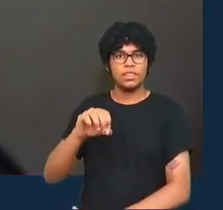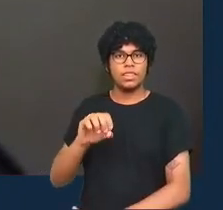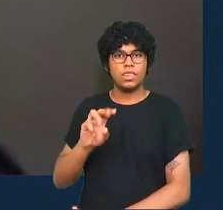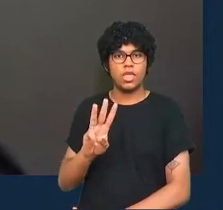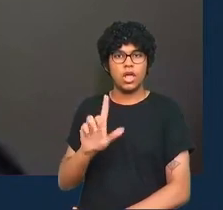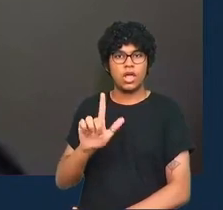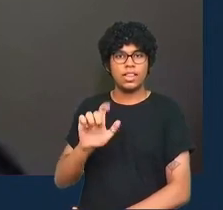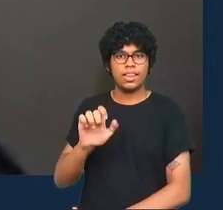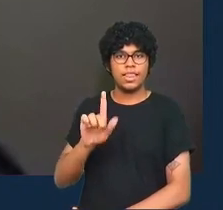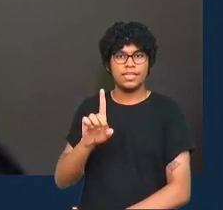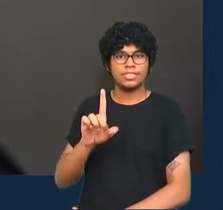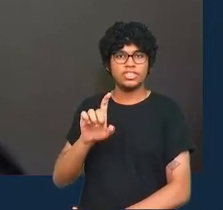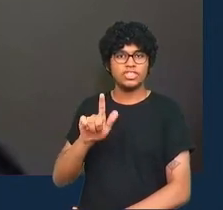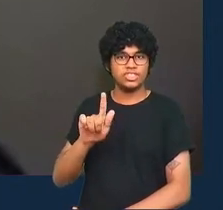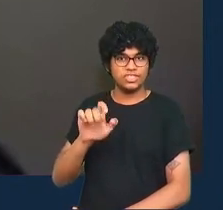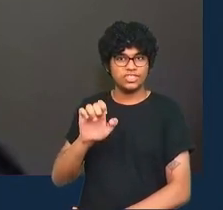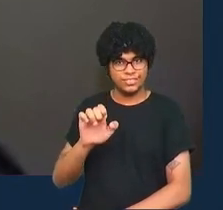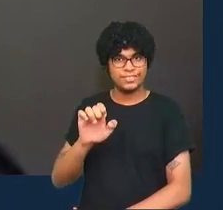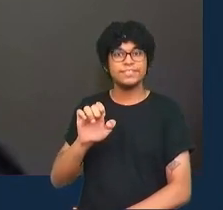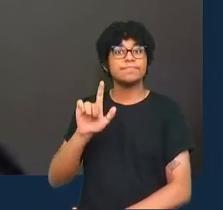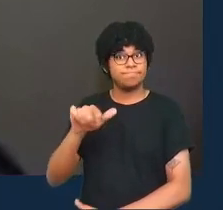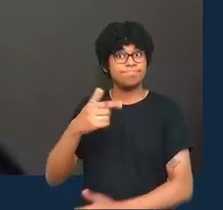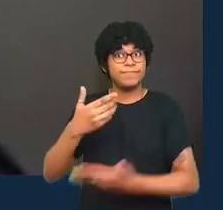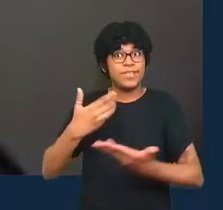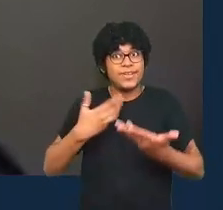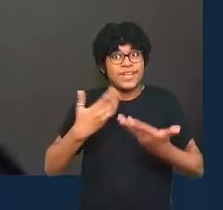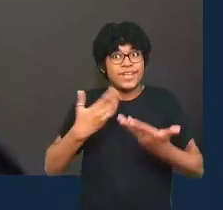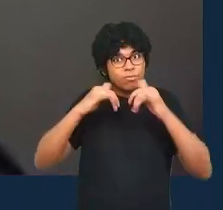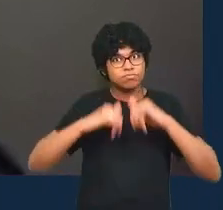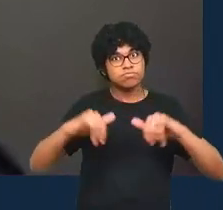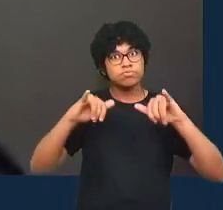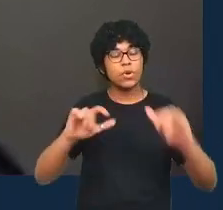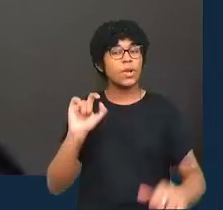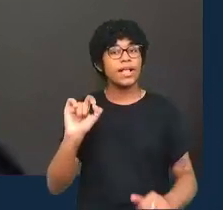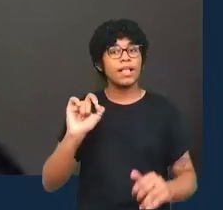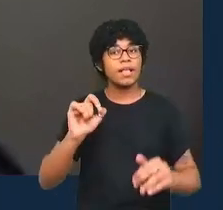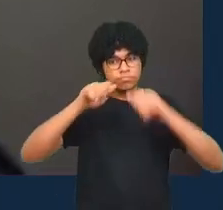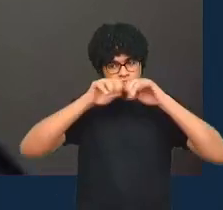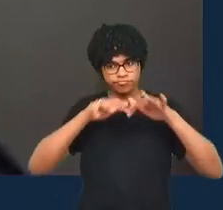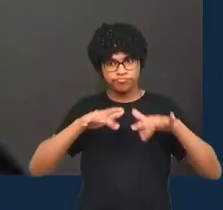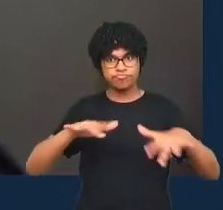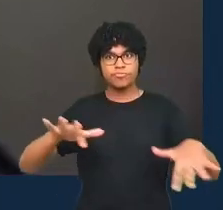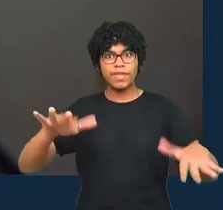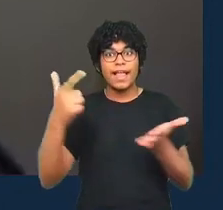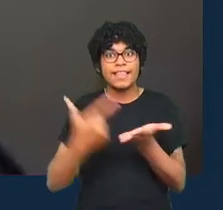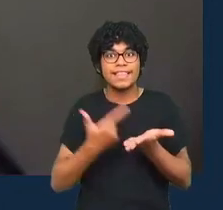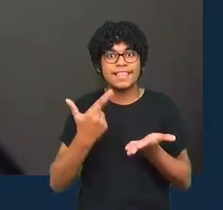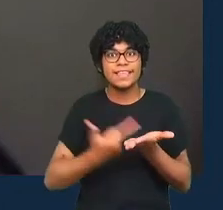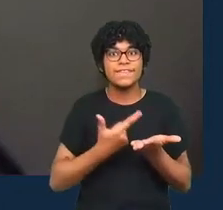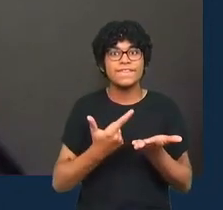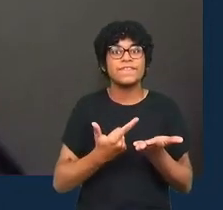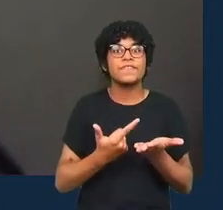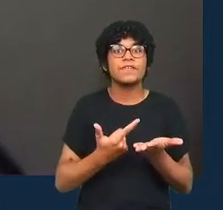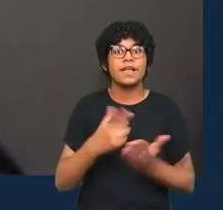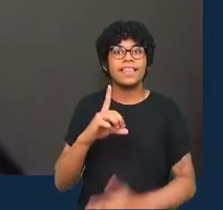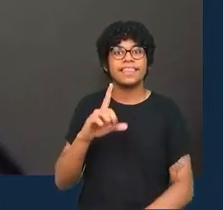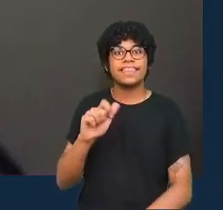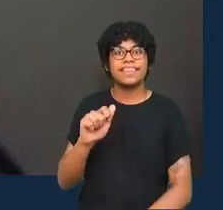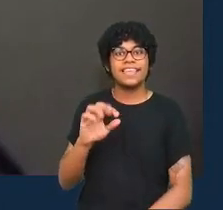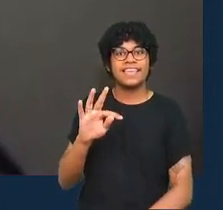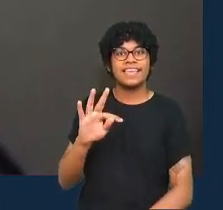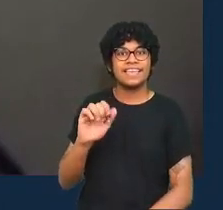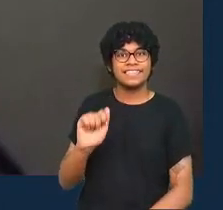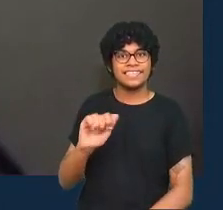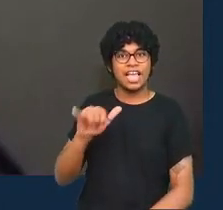Eu gostaria de anunciar o lançamento do livro Data Journalism